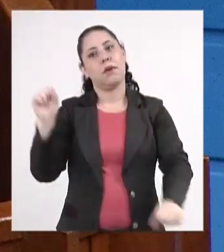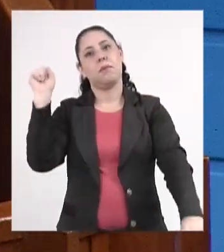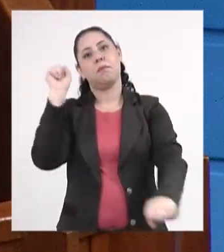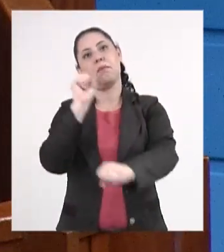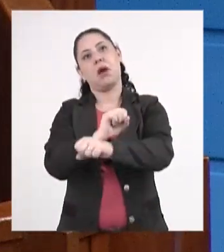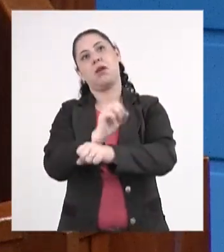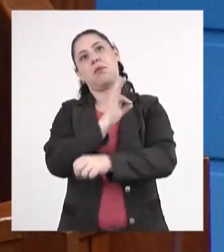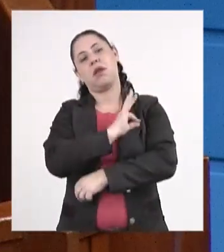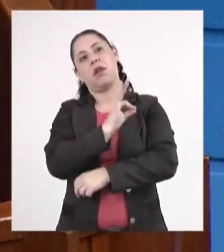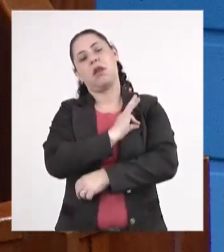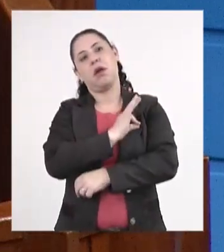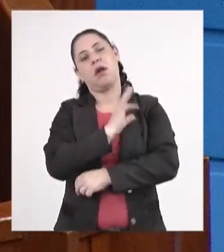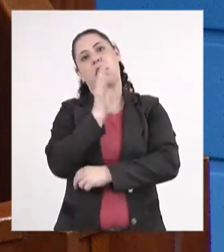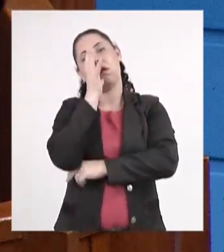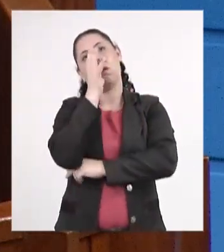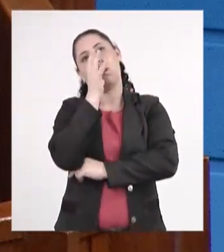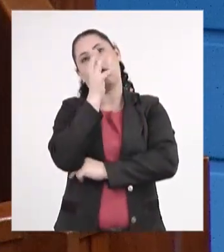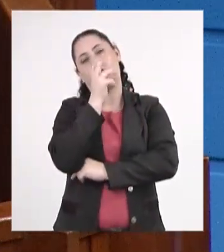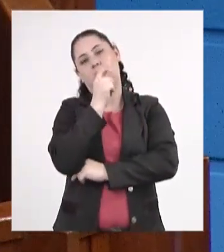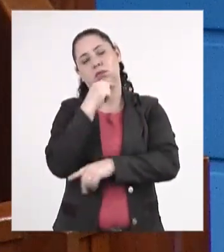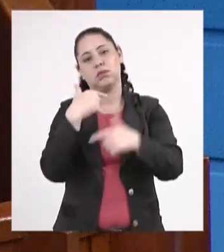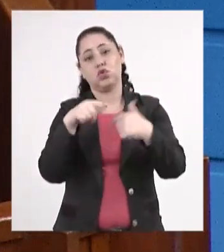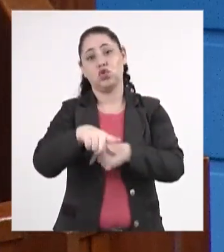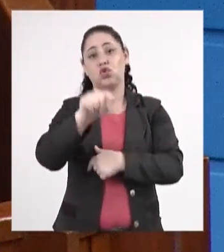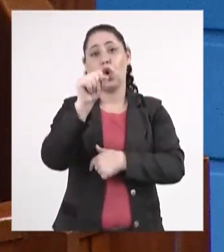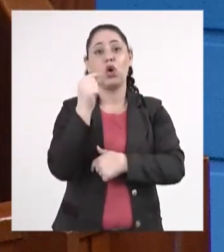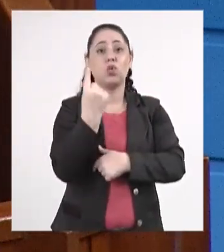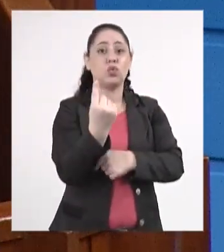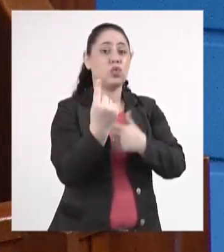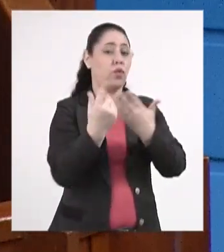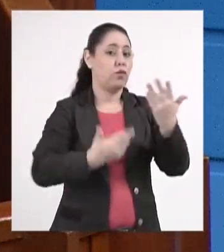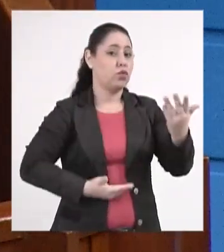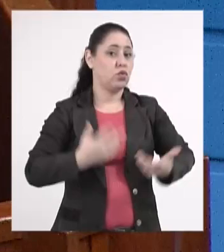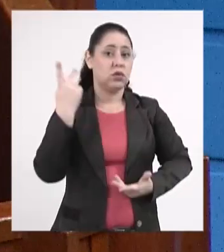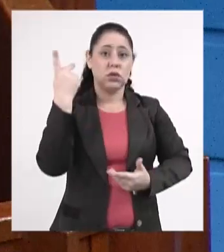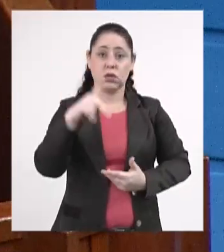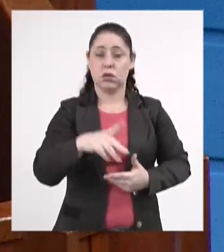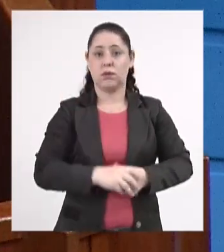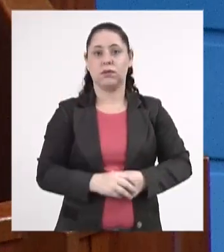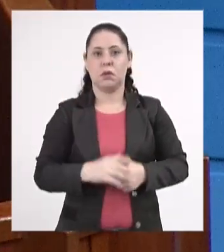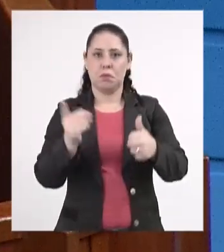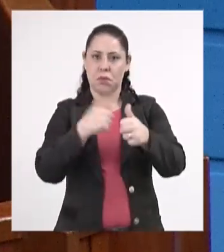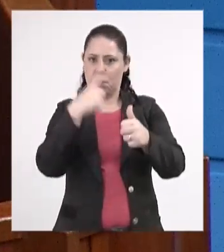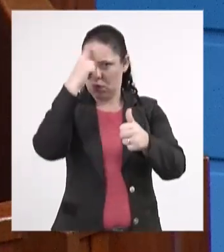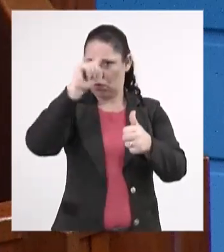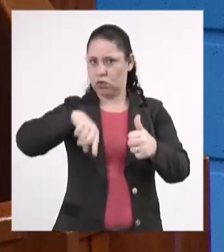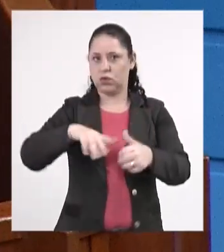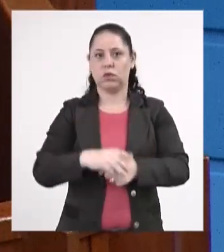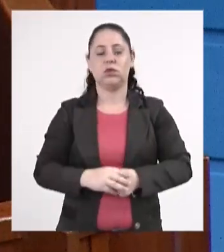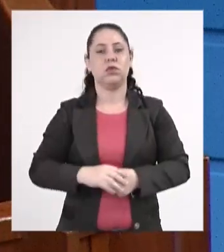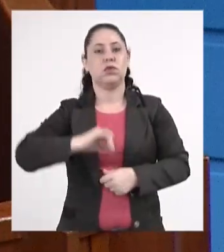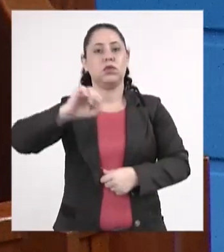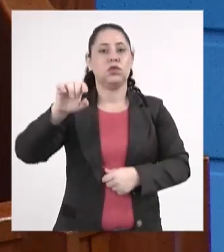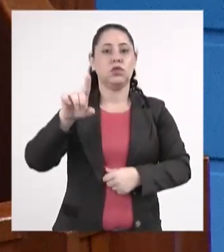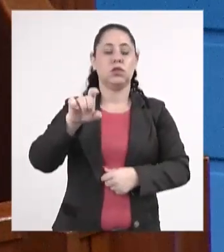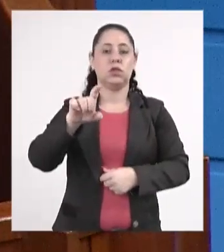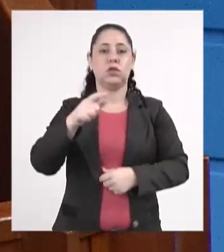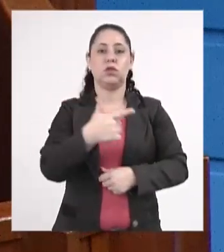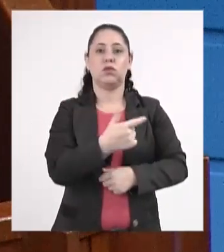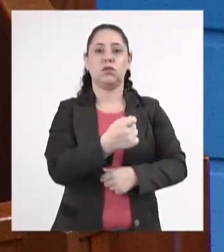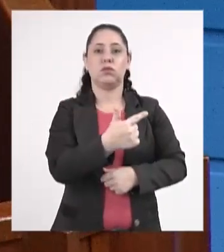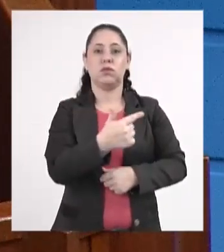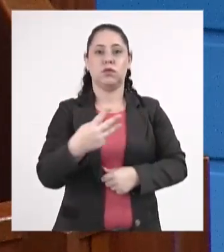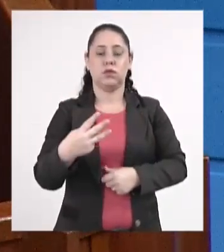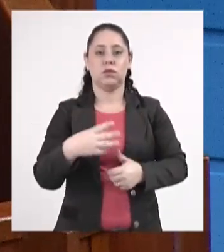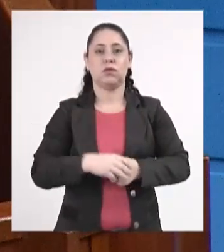máquina lá para fazer esse trabalho, destaca um funcionário, pega desde o primeiro dia, 1º de janeiro de 2023,